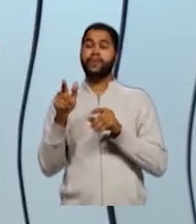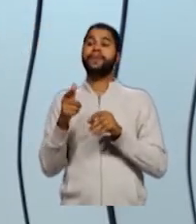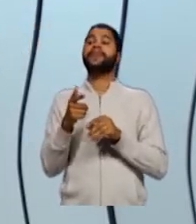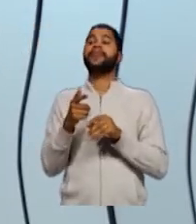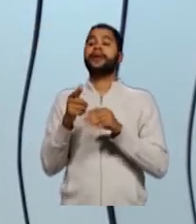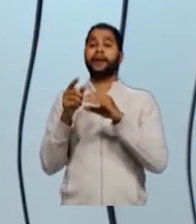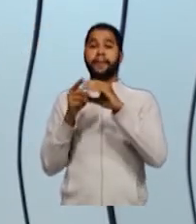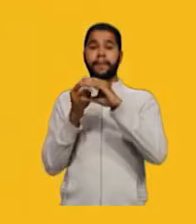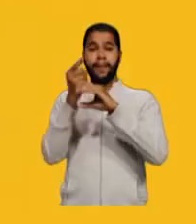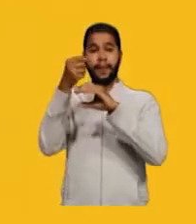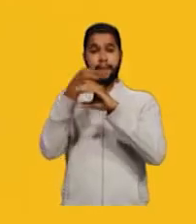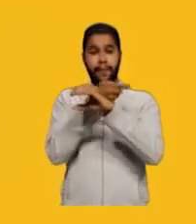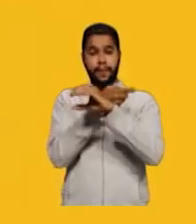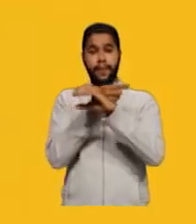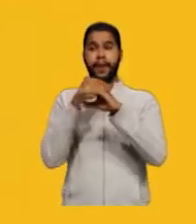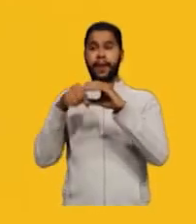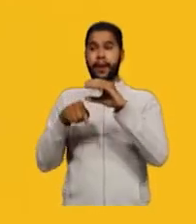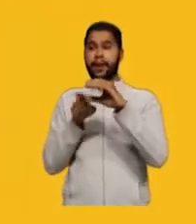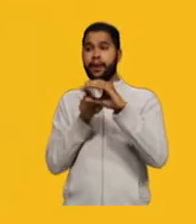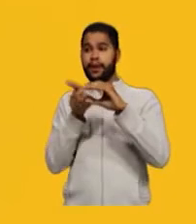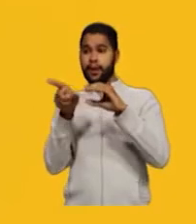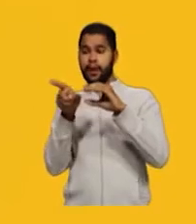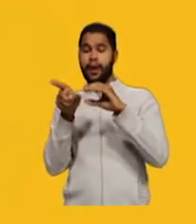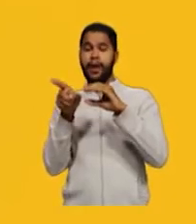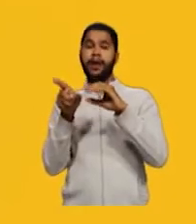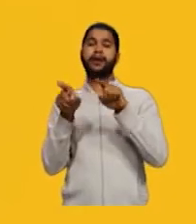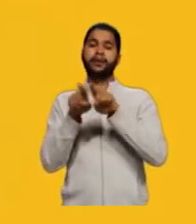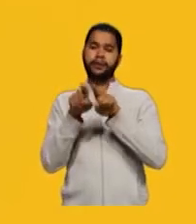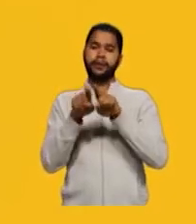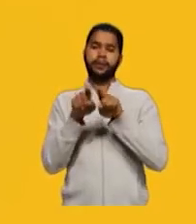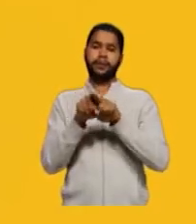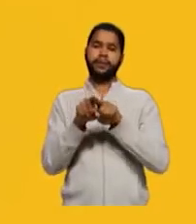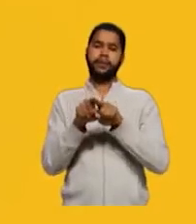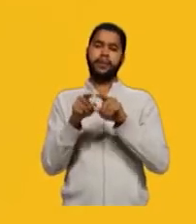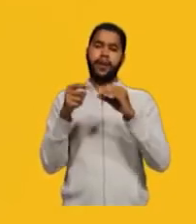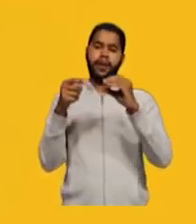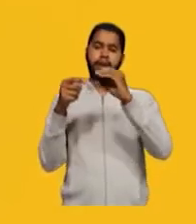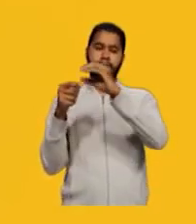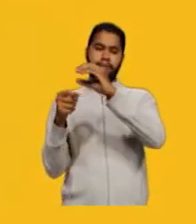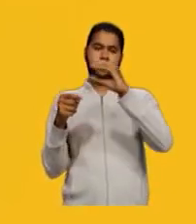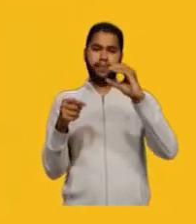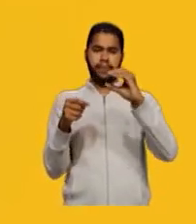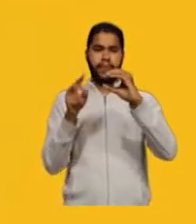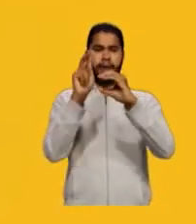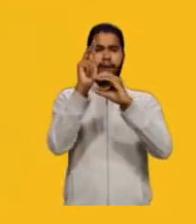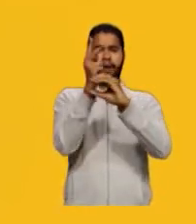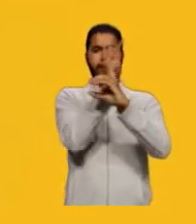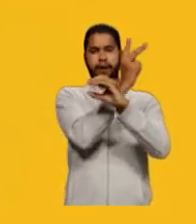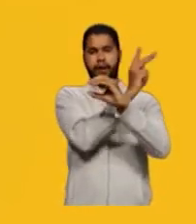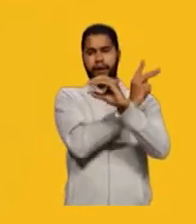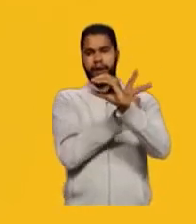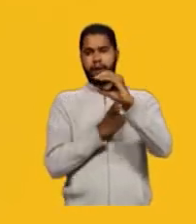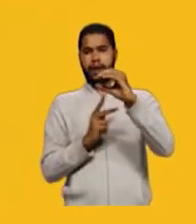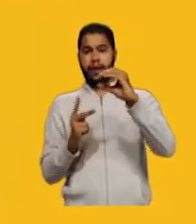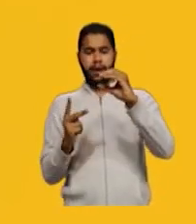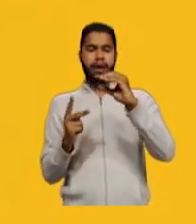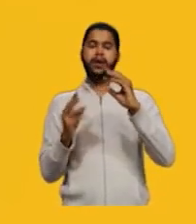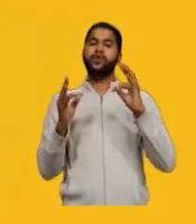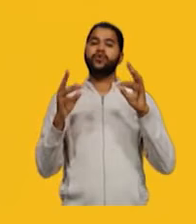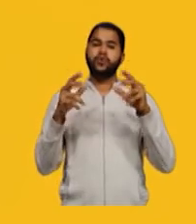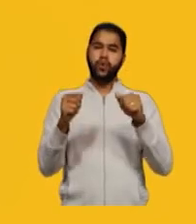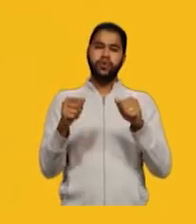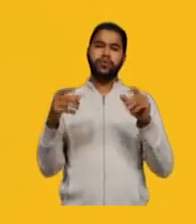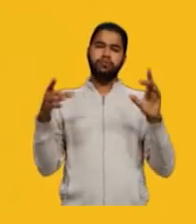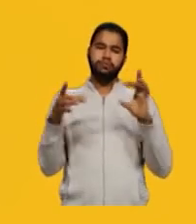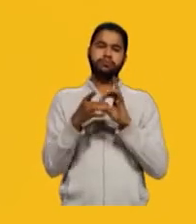outros três hidrogênios e ligado ao carbono da esquerda. Logo, eu tenho o primeiro e o segundo, todos os dois como